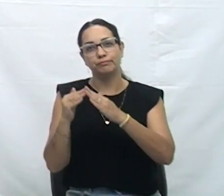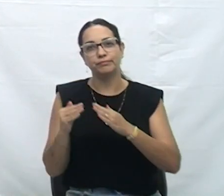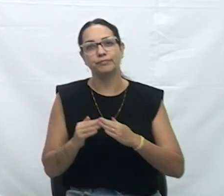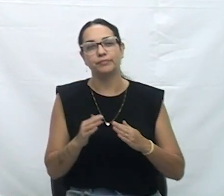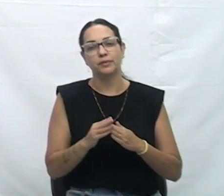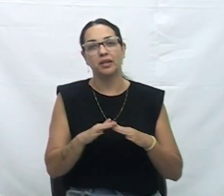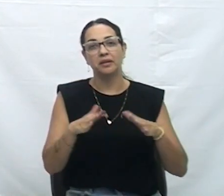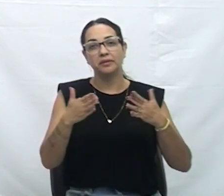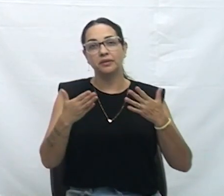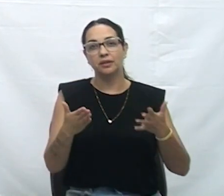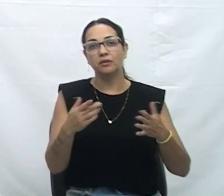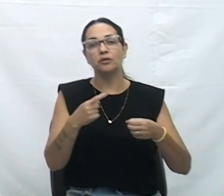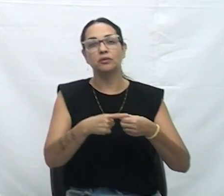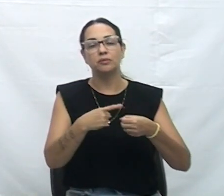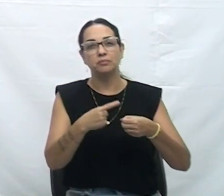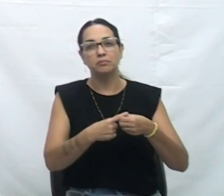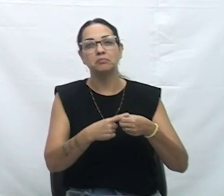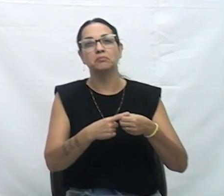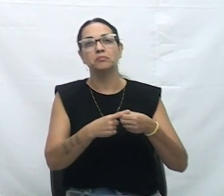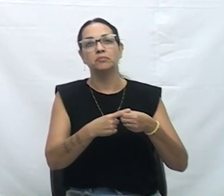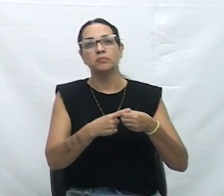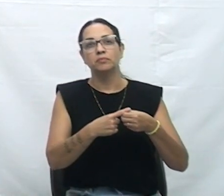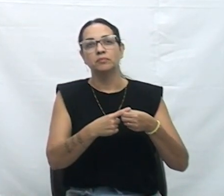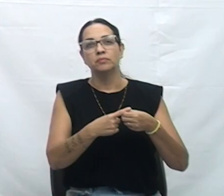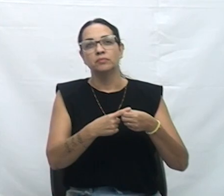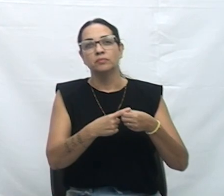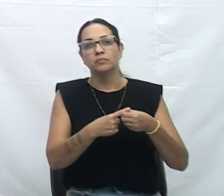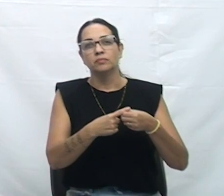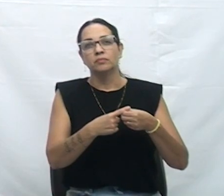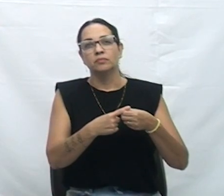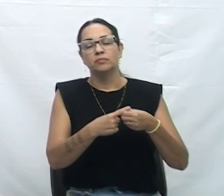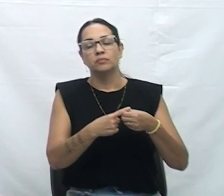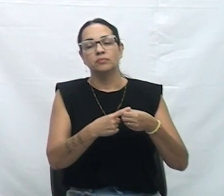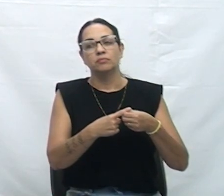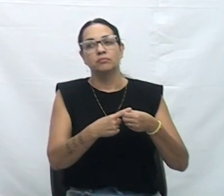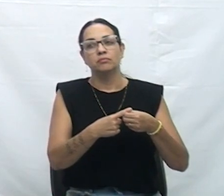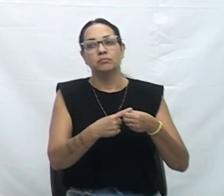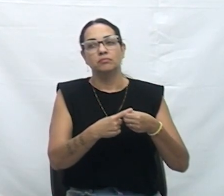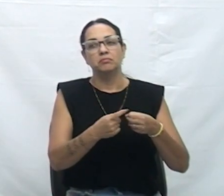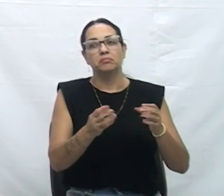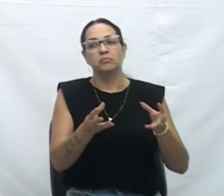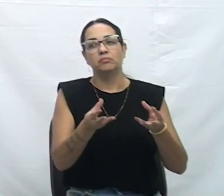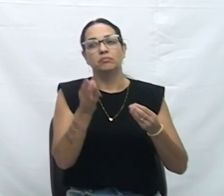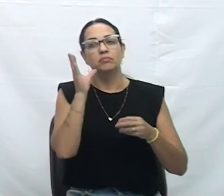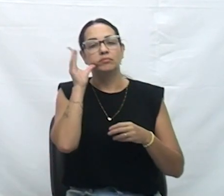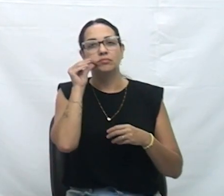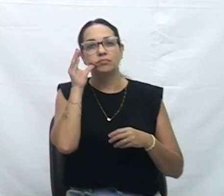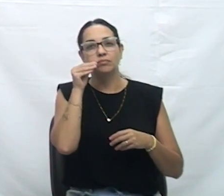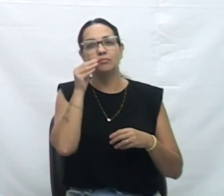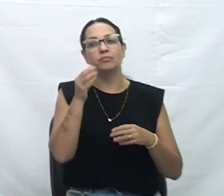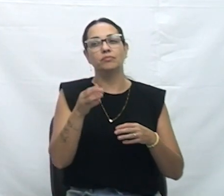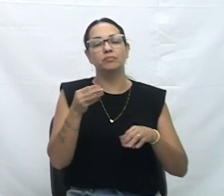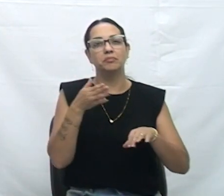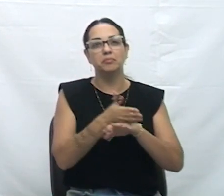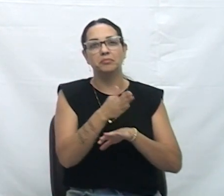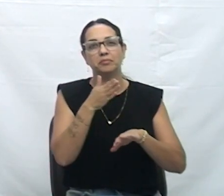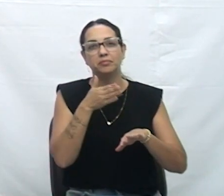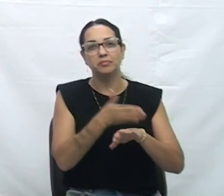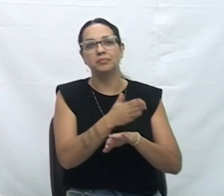Muitos servidores participaram de vários pontos na avaliação sobre isso, inclusive eles, na